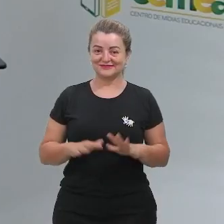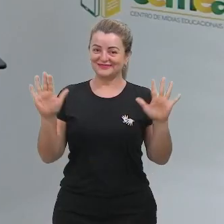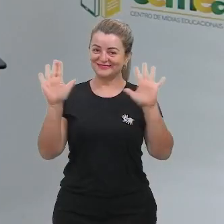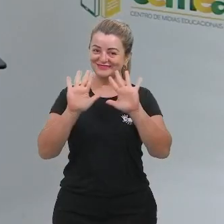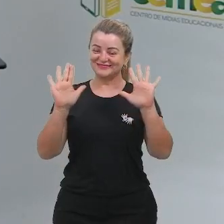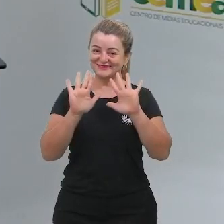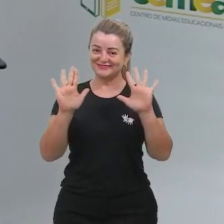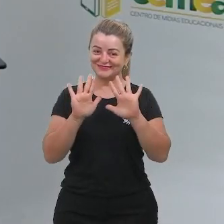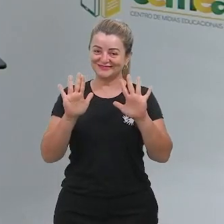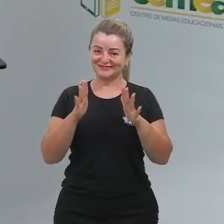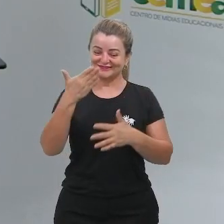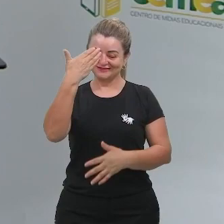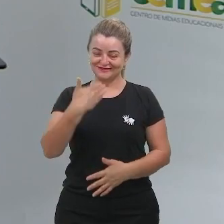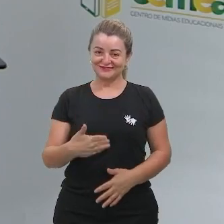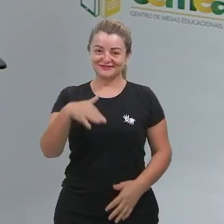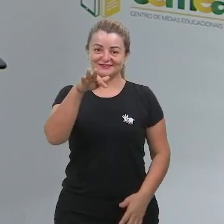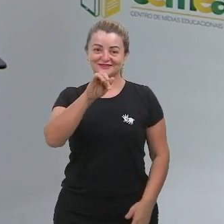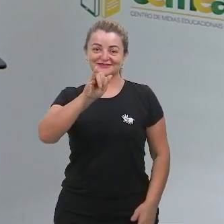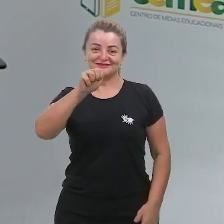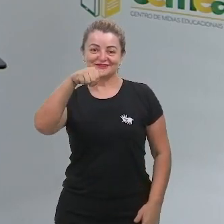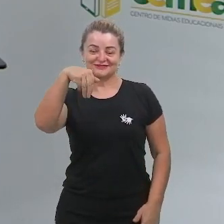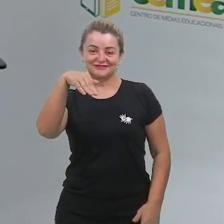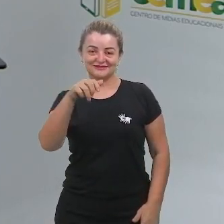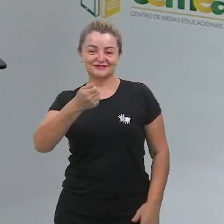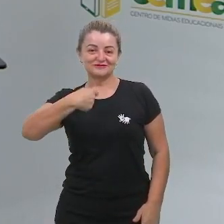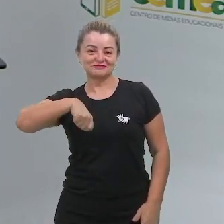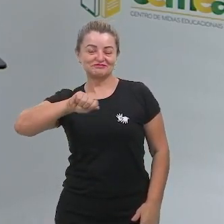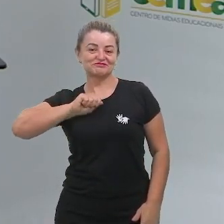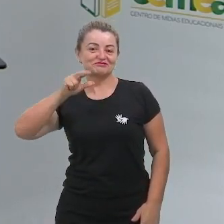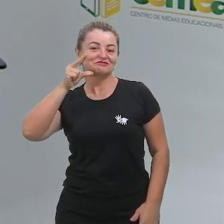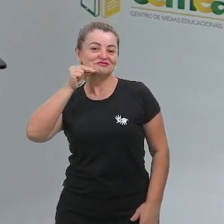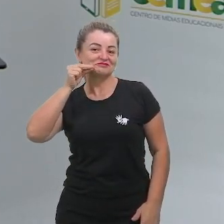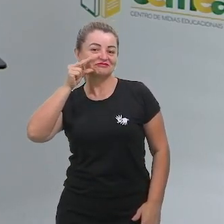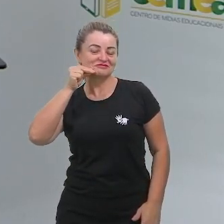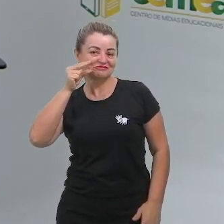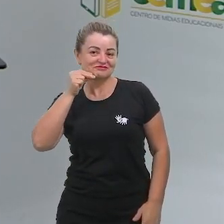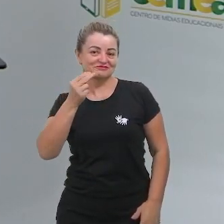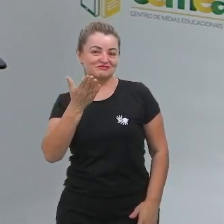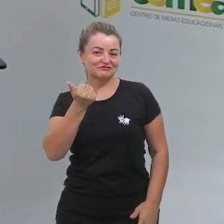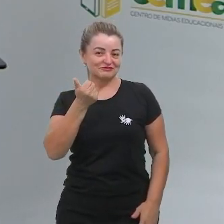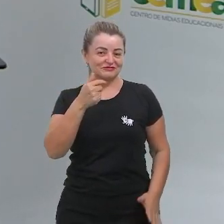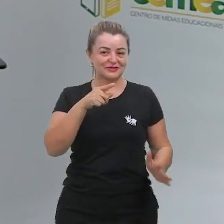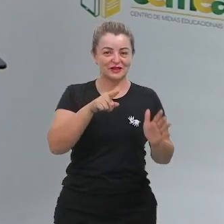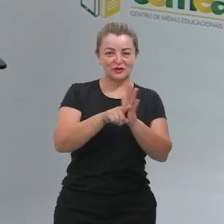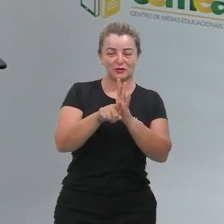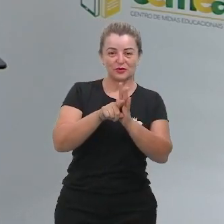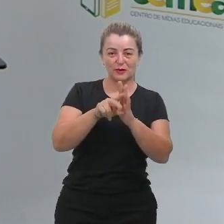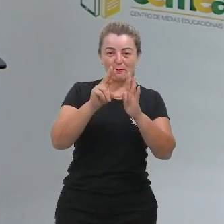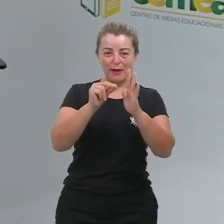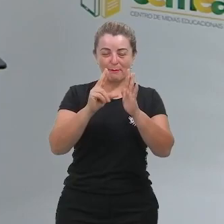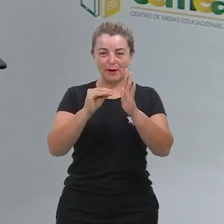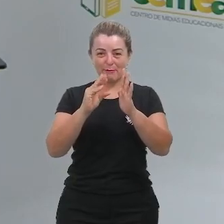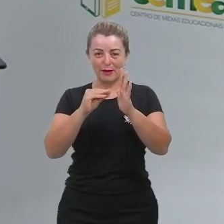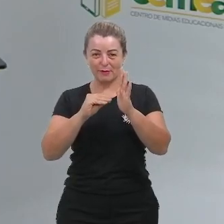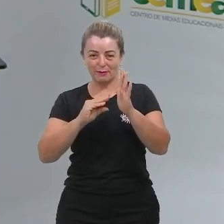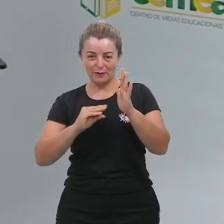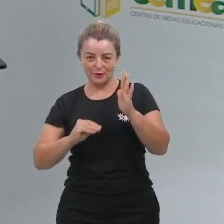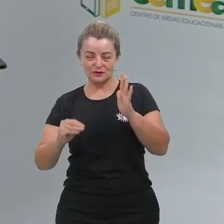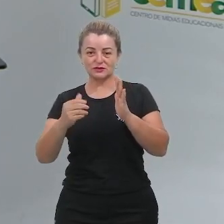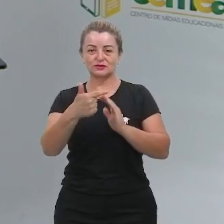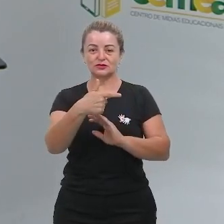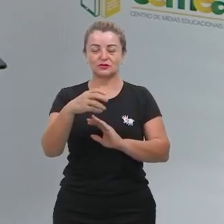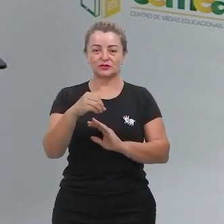Olá galerinha, meu nome é Fiamma Nascimento, sejam bem-vindos a mais uma questão comentada da prova amarela do Enem 2023.